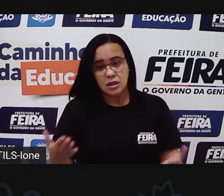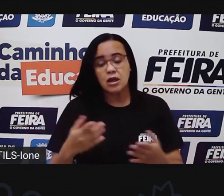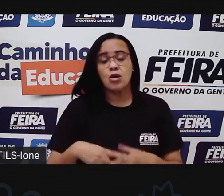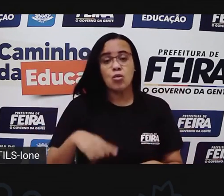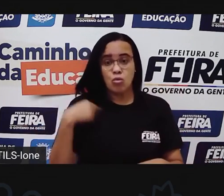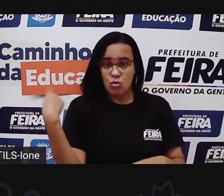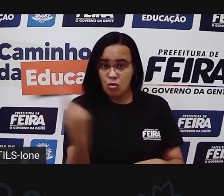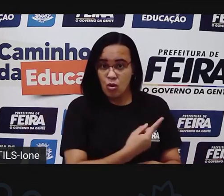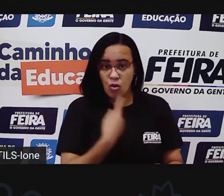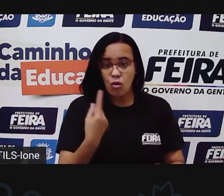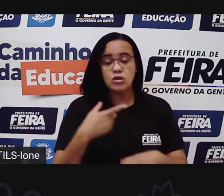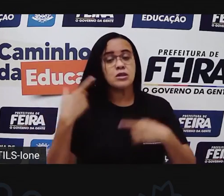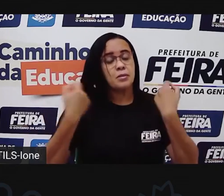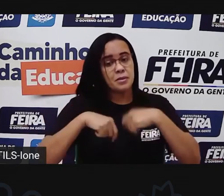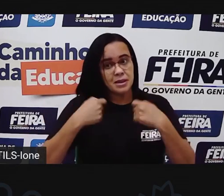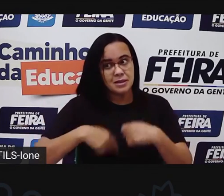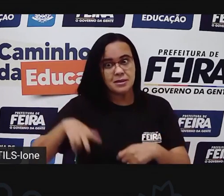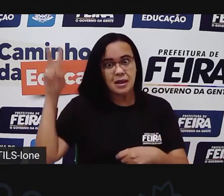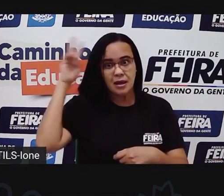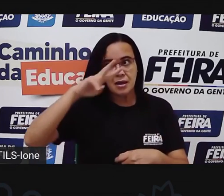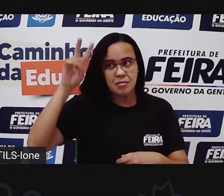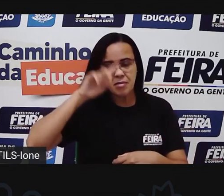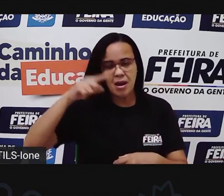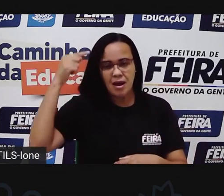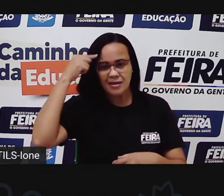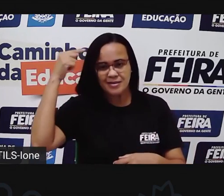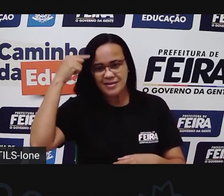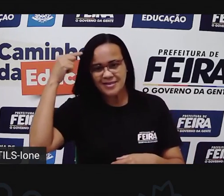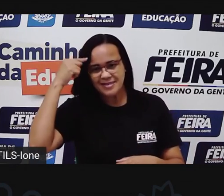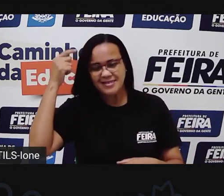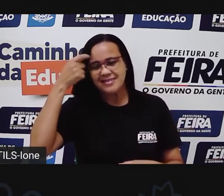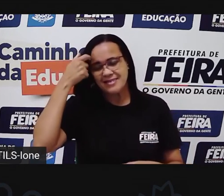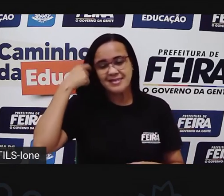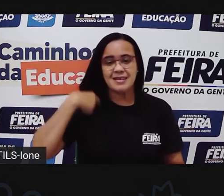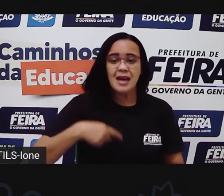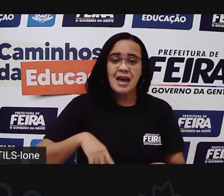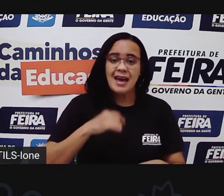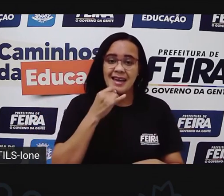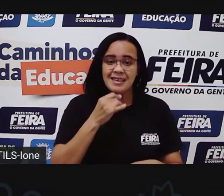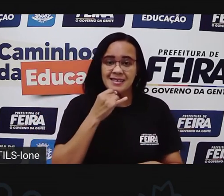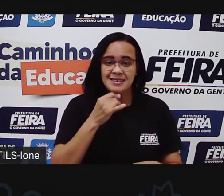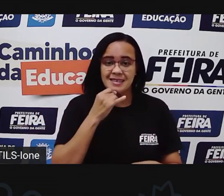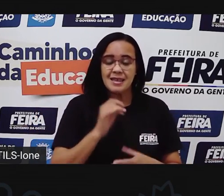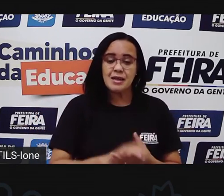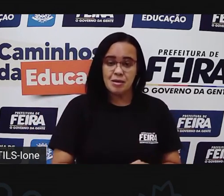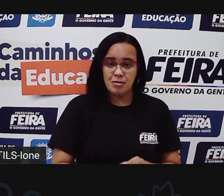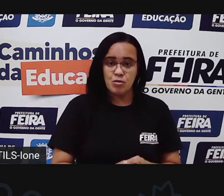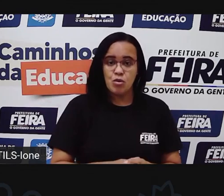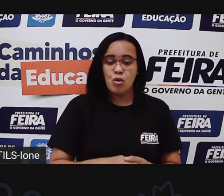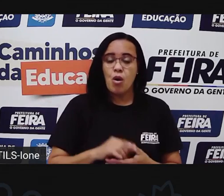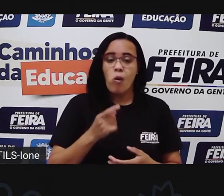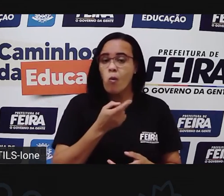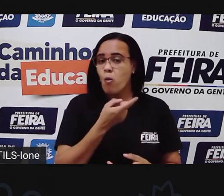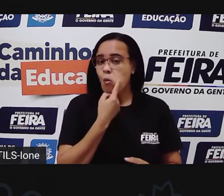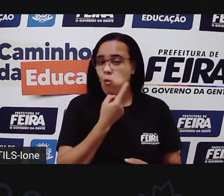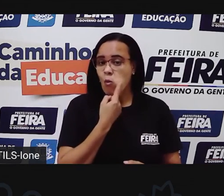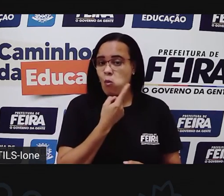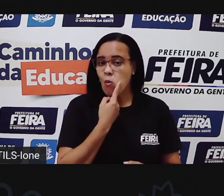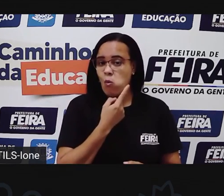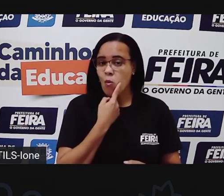está ali na mercearia, na vendinha, perto da nossa casa, aquela bala para chegar até ali, ela passou por